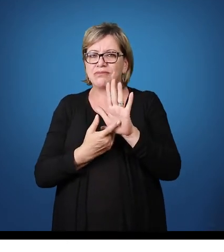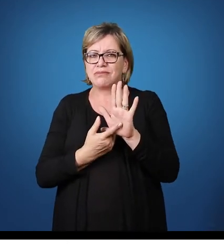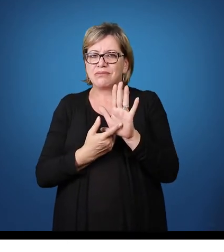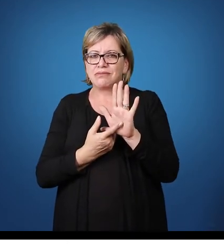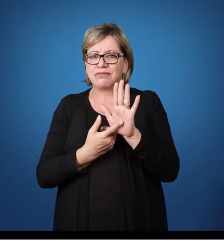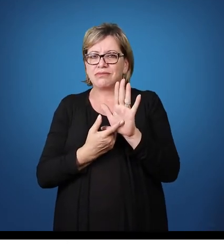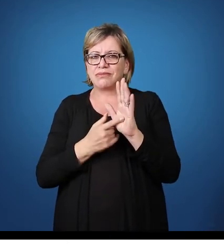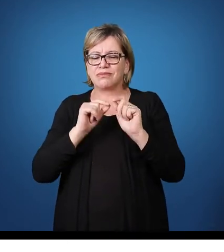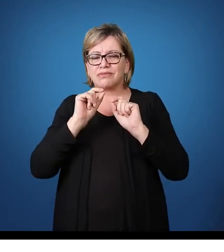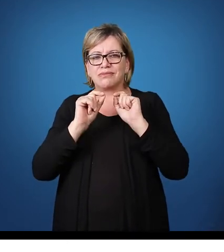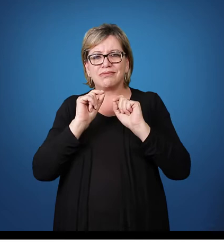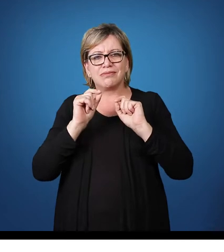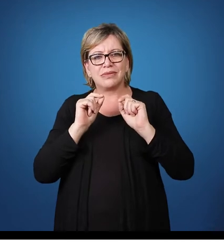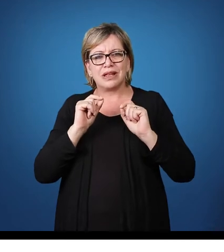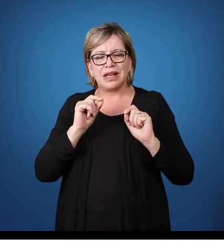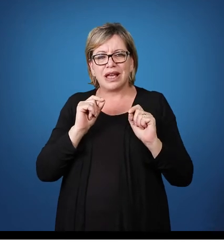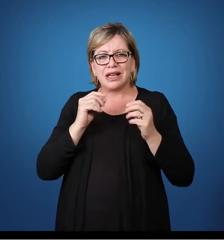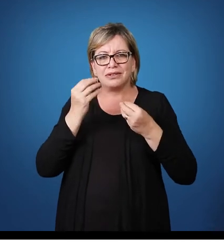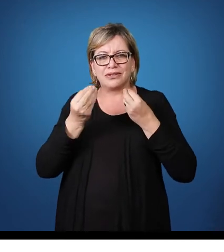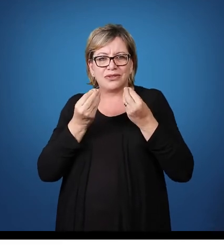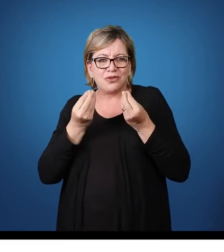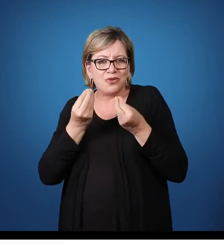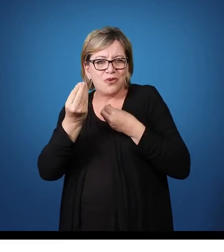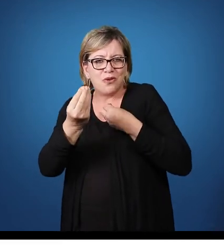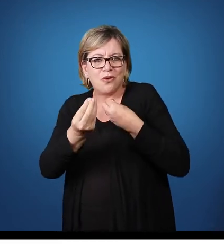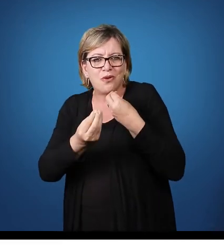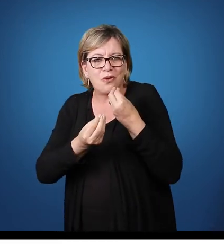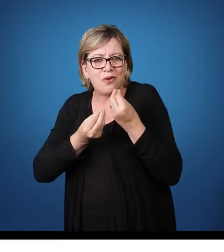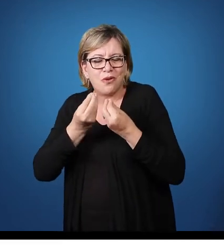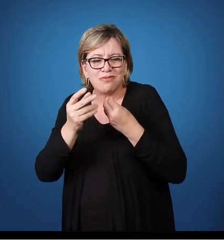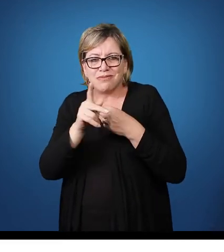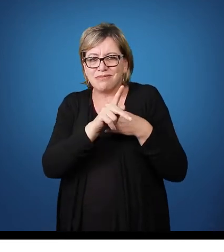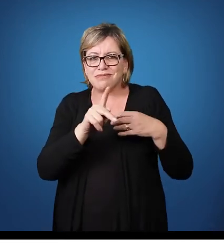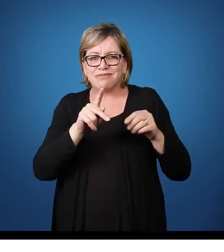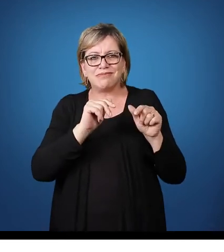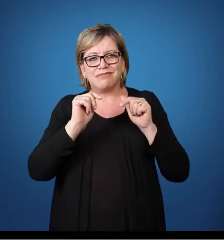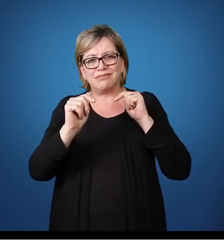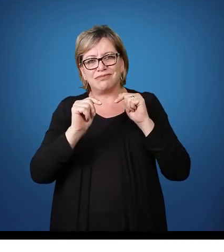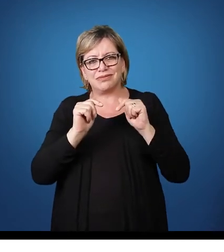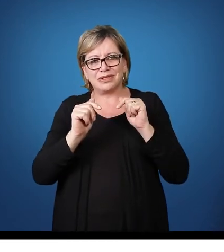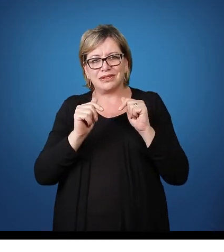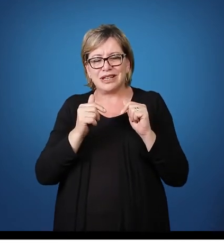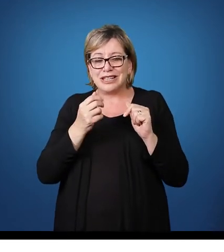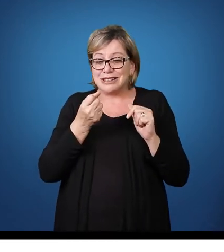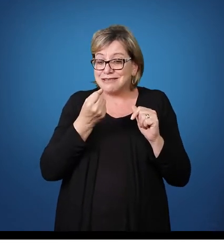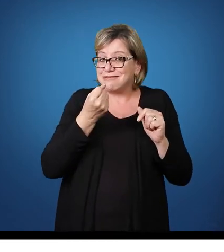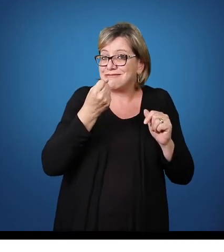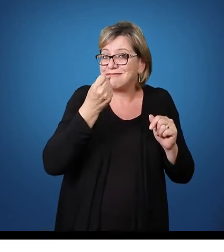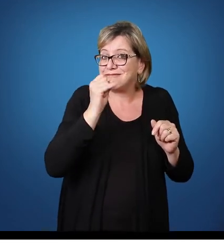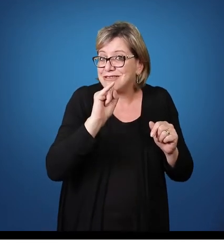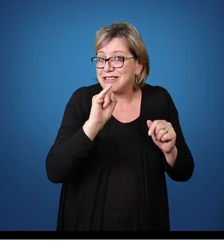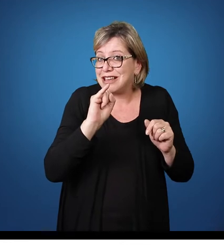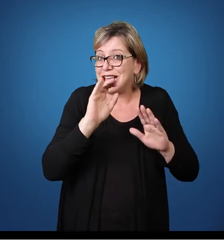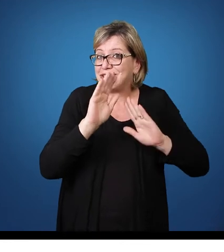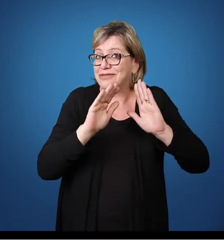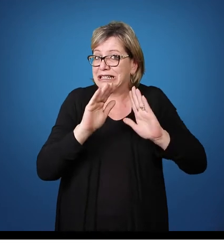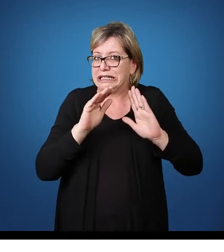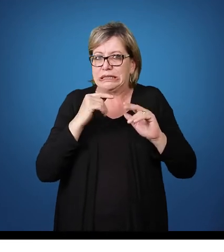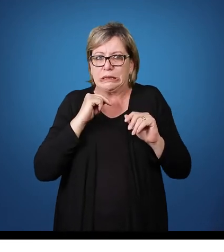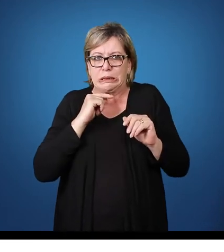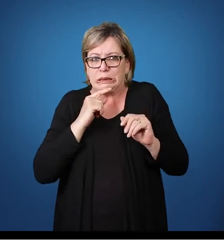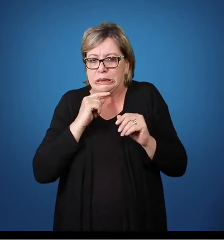A questão de você A forma com que você vai trabalhar E se, às vezes, não estiver dando